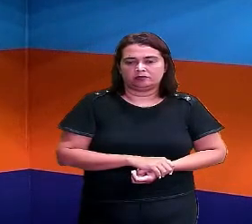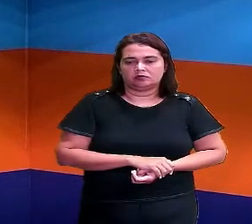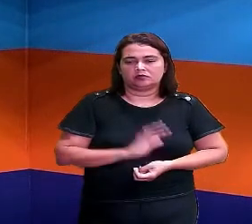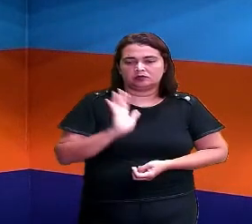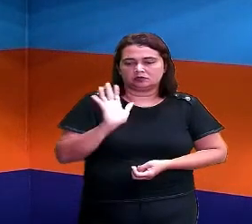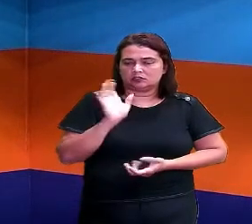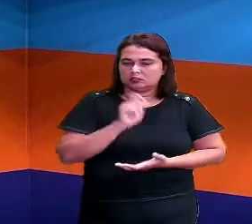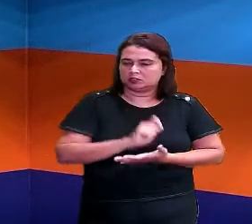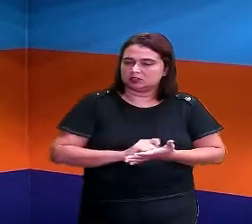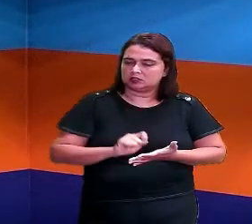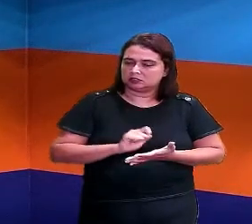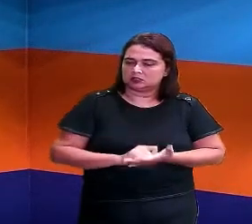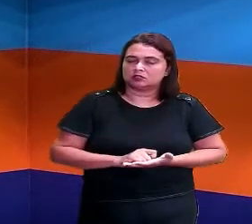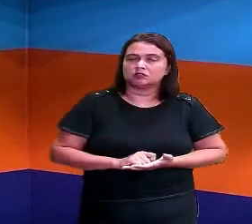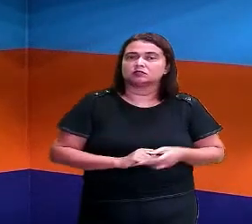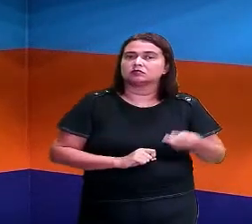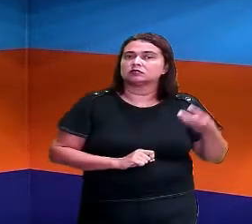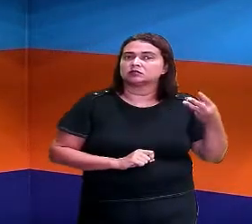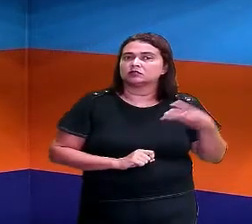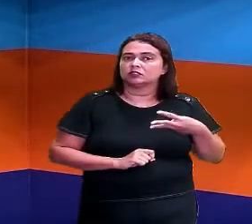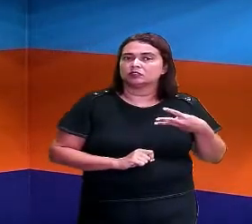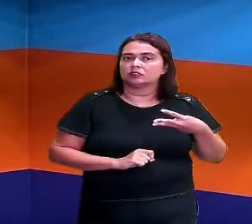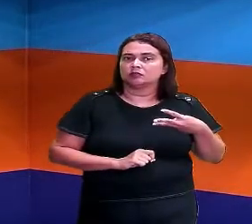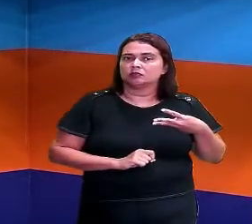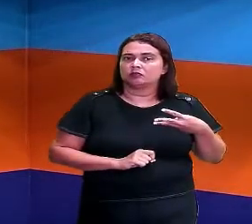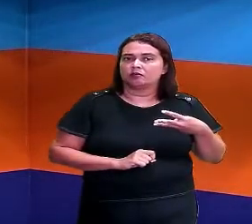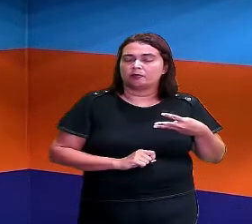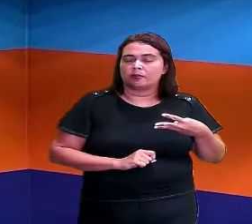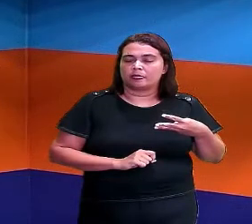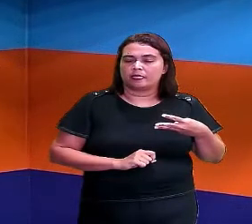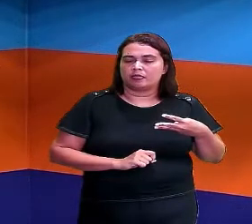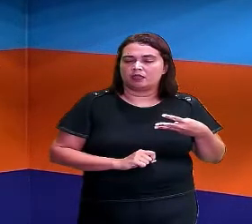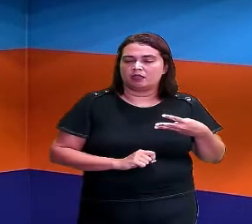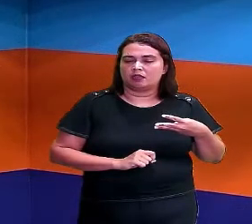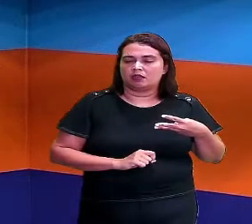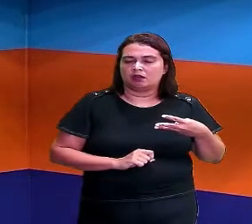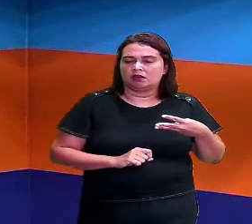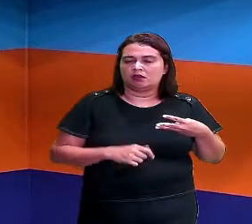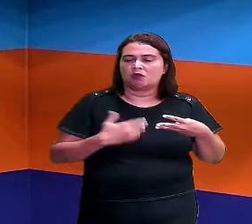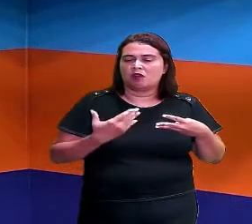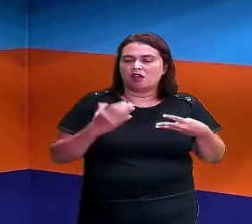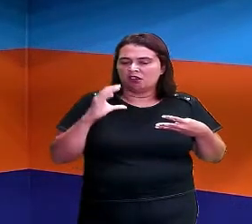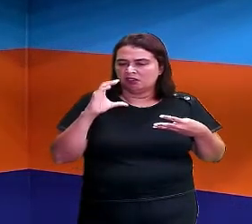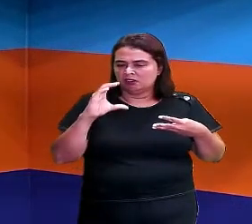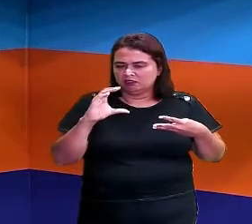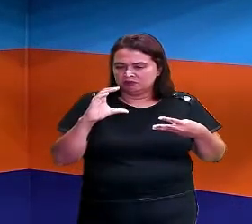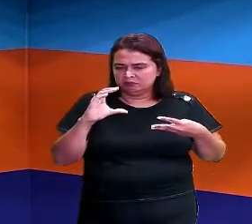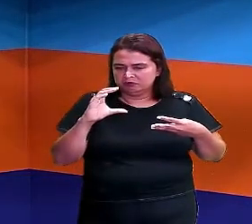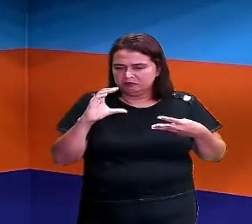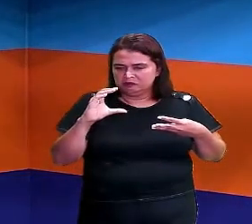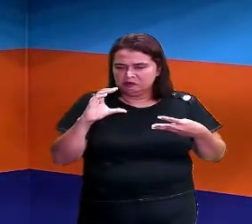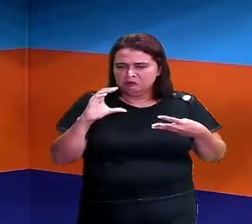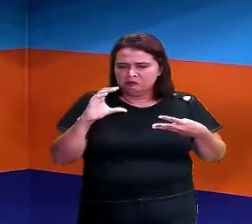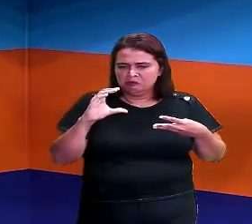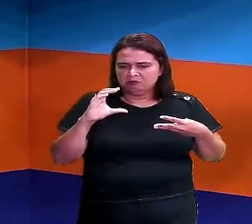escreveu. A terceira palavra vai ser pela lógica do alfabeto e a ordem do alfabeto